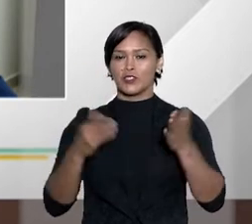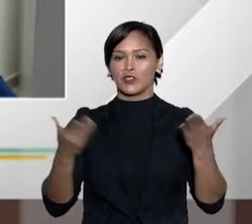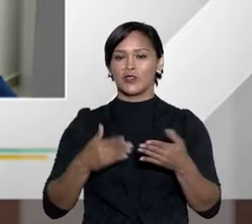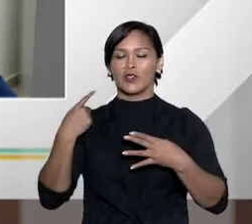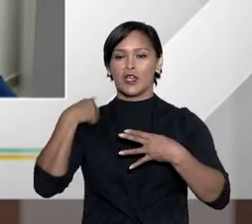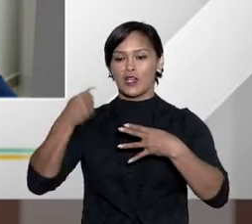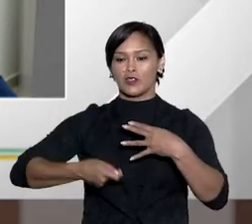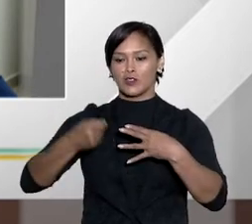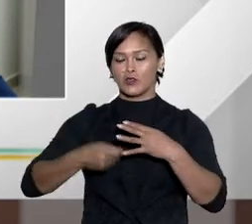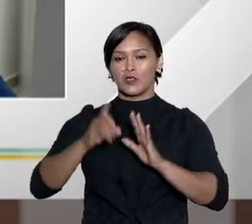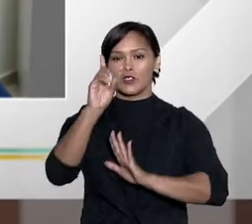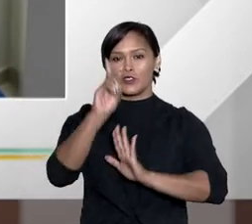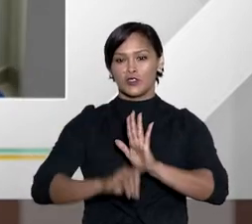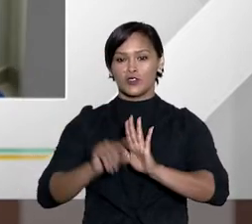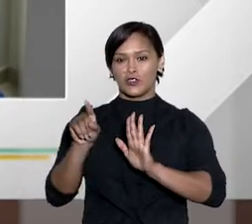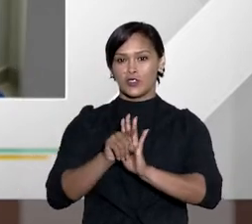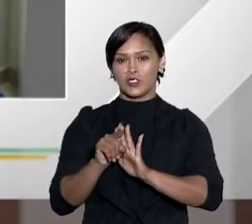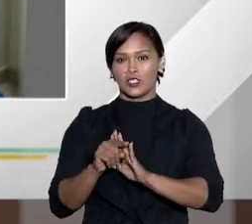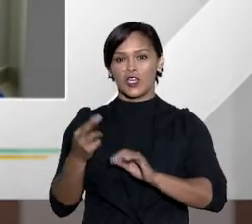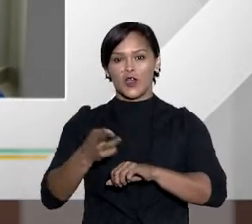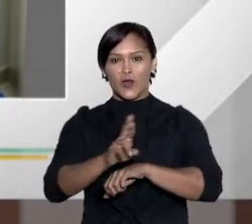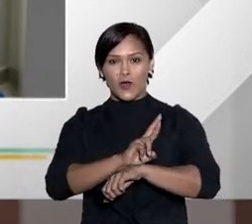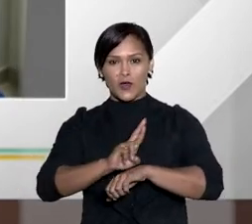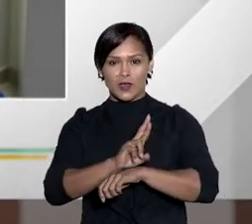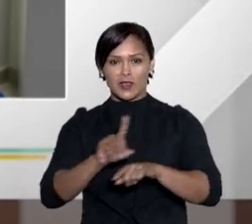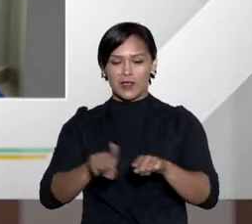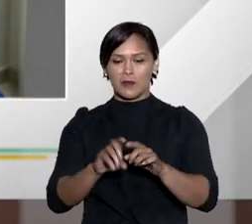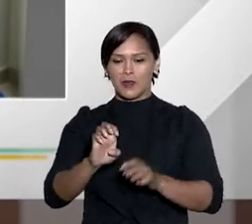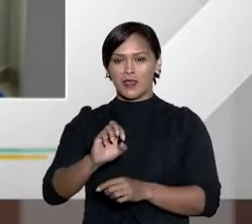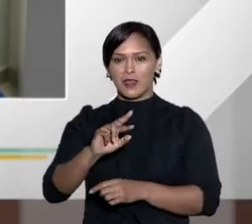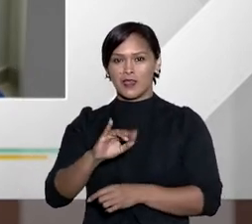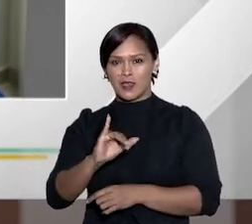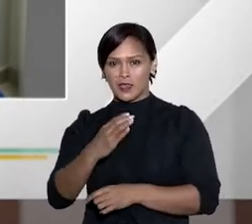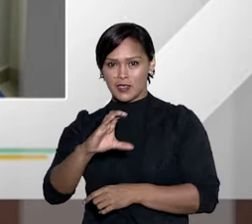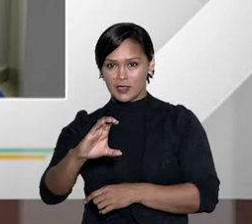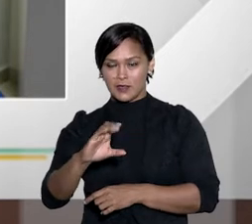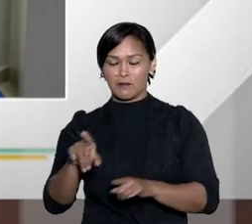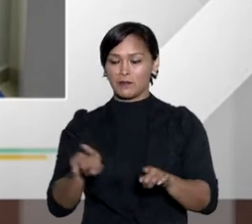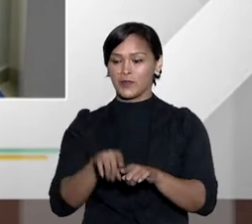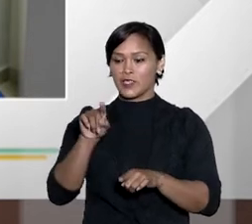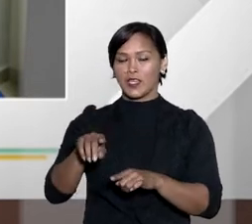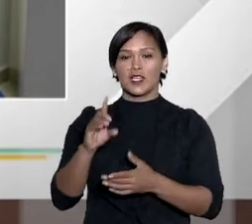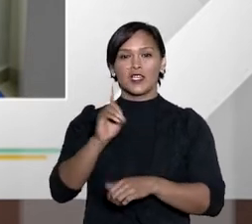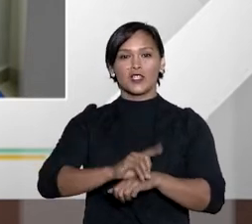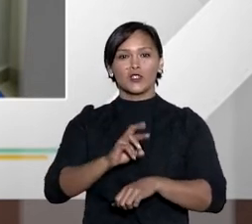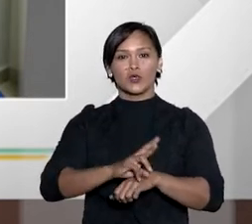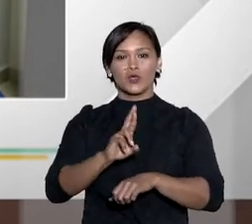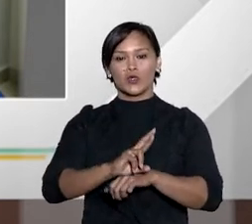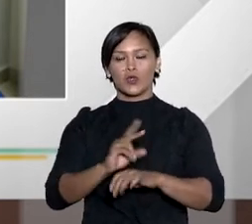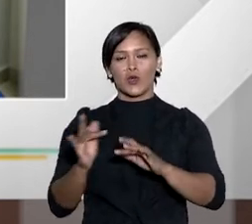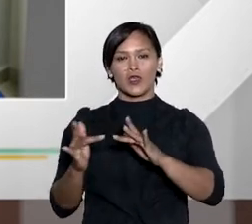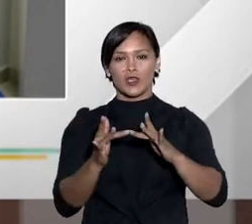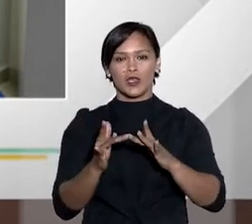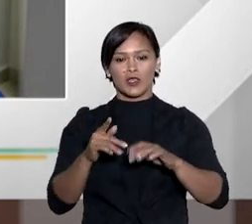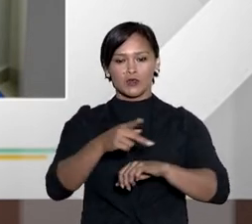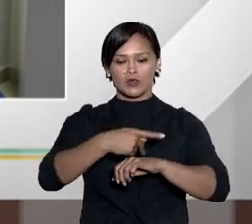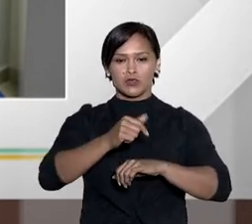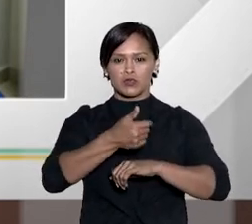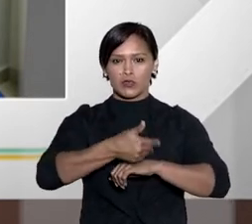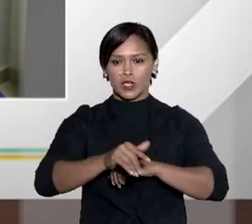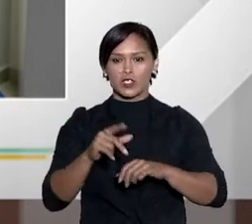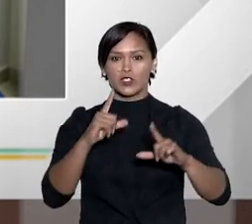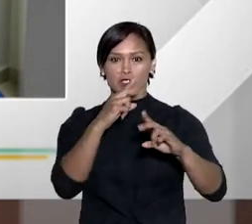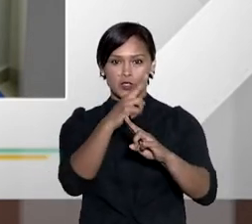de Direito do Tribunal de Justiça de Roraima, Eric Linhares. Ele é doutor em Relações Internacionais pela Universidade de